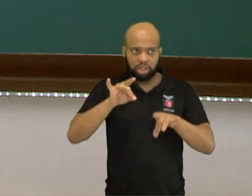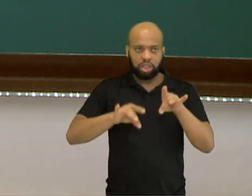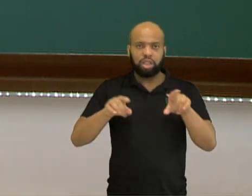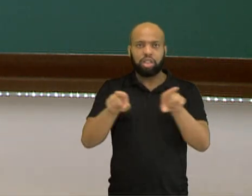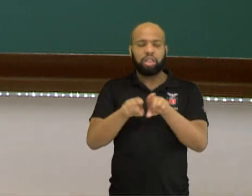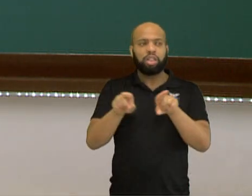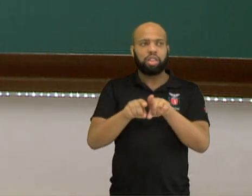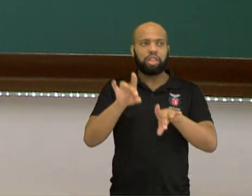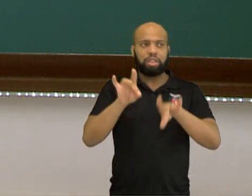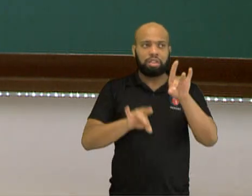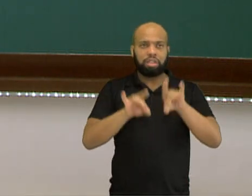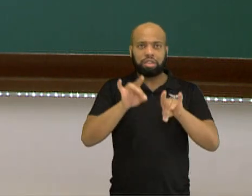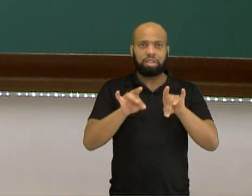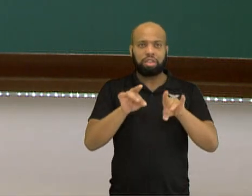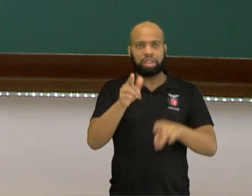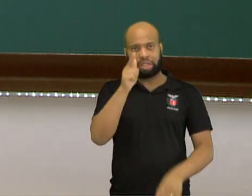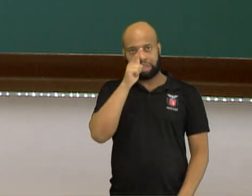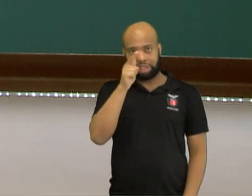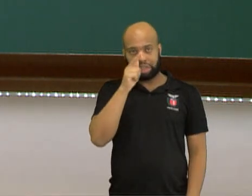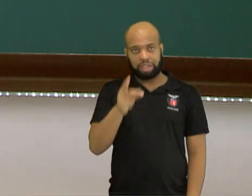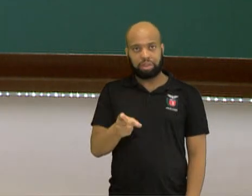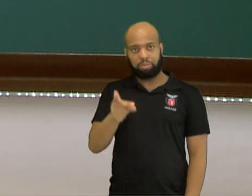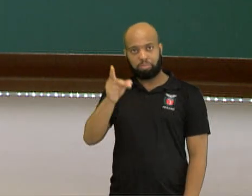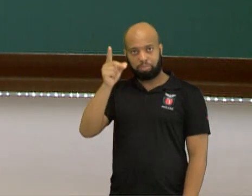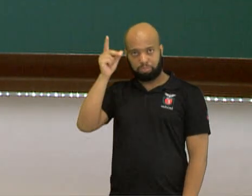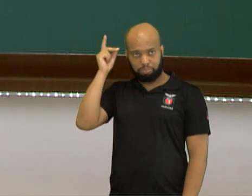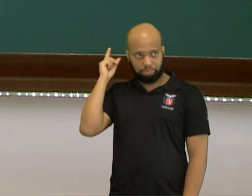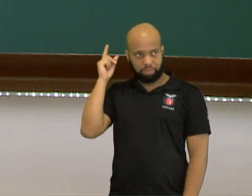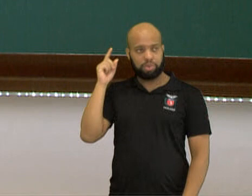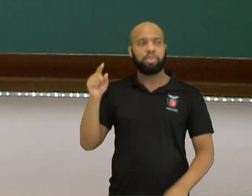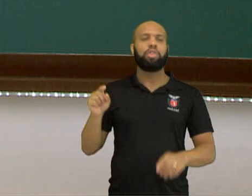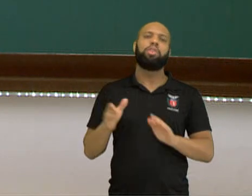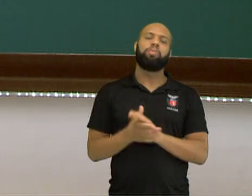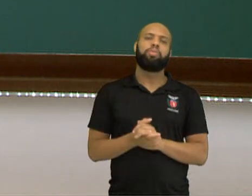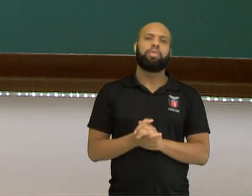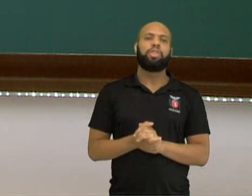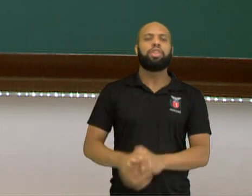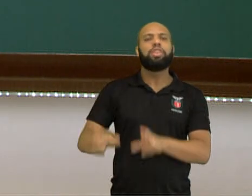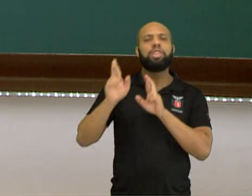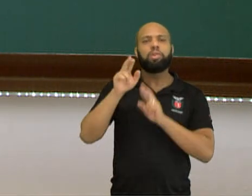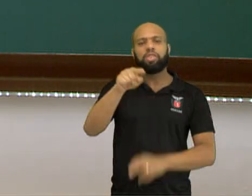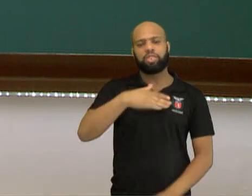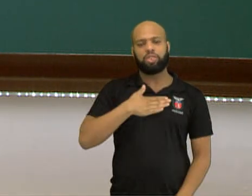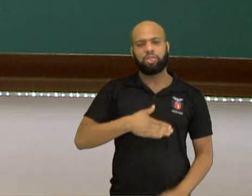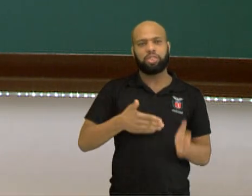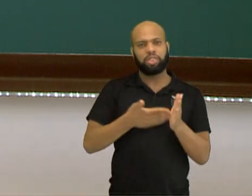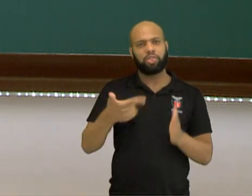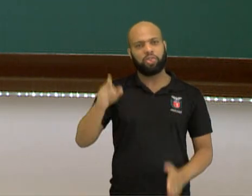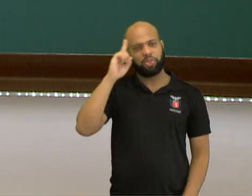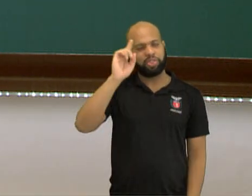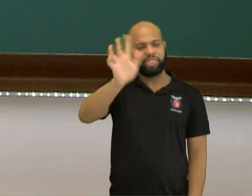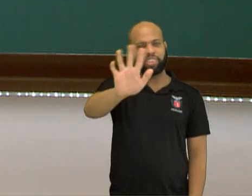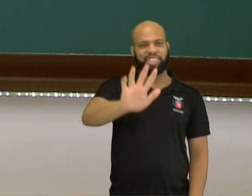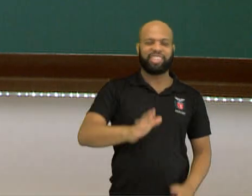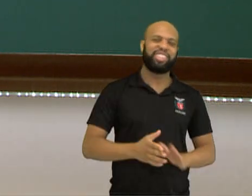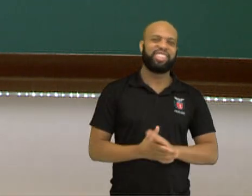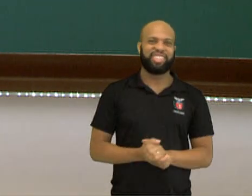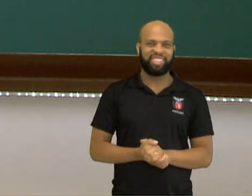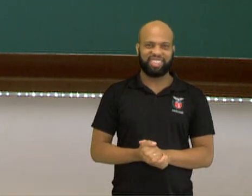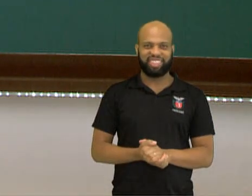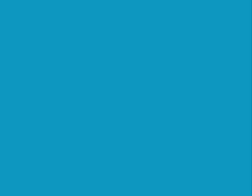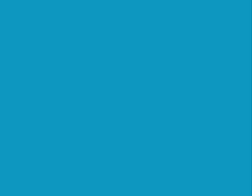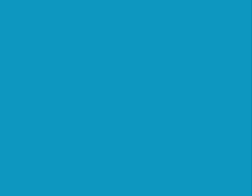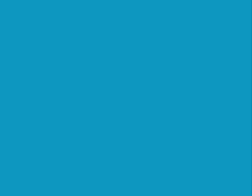teatro na Grécia Antiga, né? O teatro clássico. Espero que você tenha gostado e até breve.